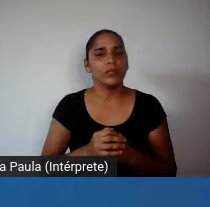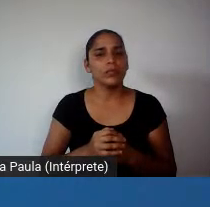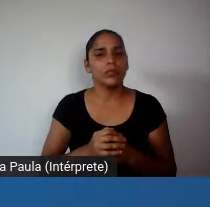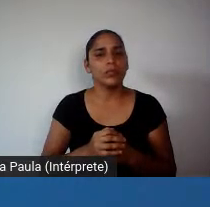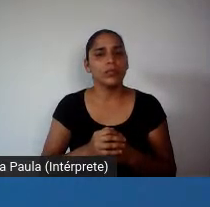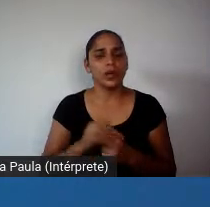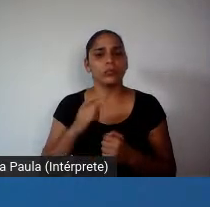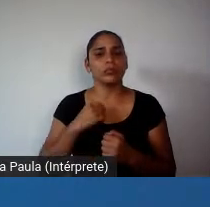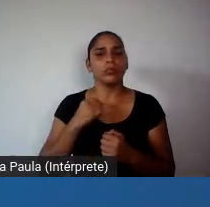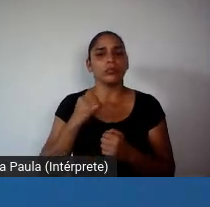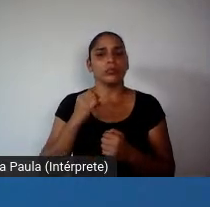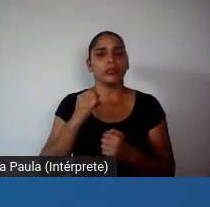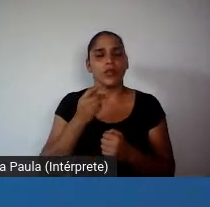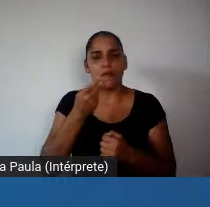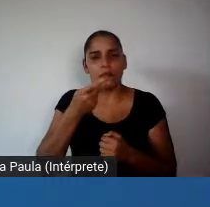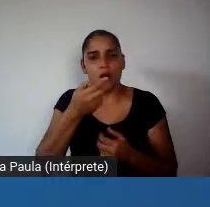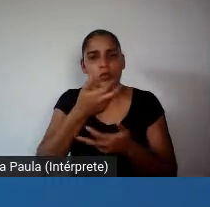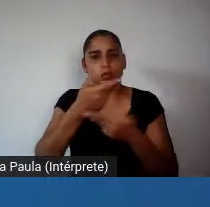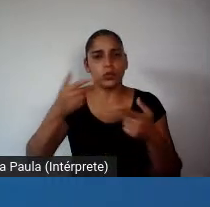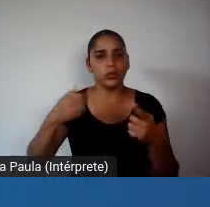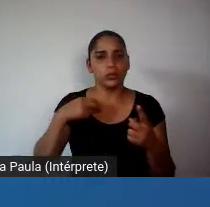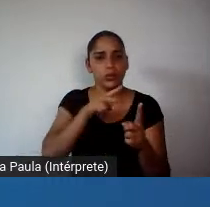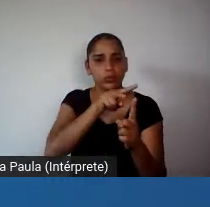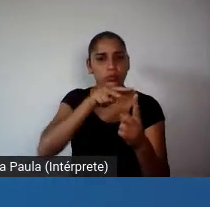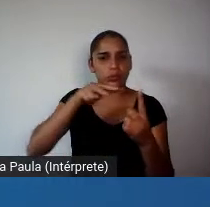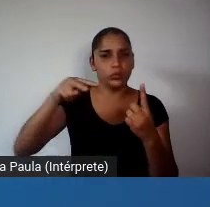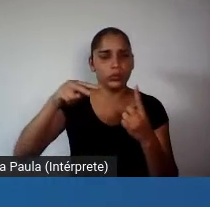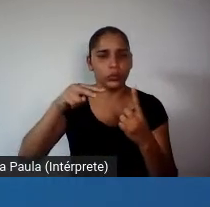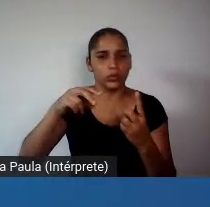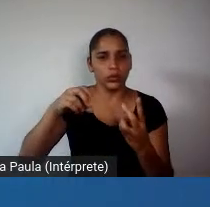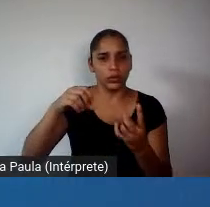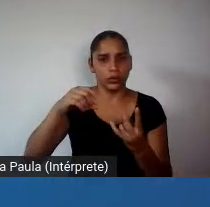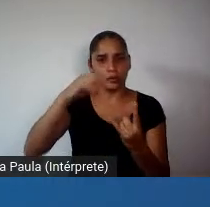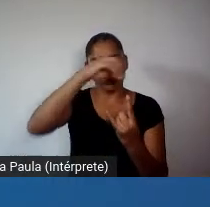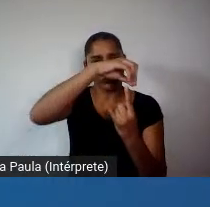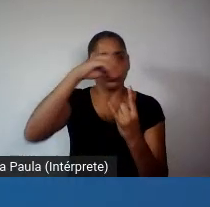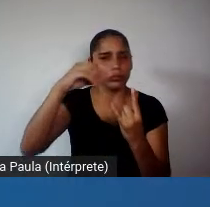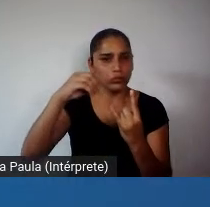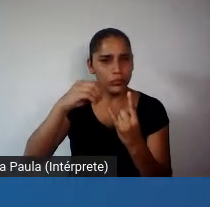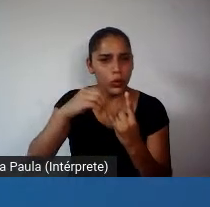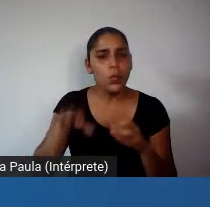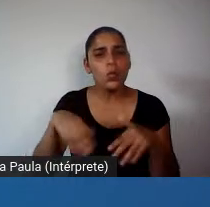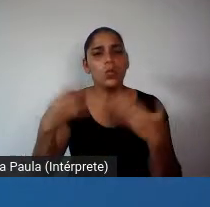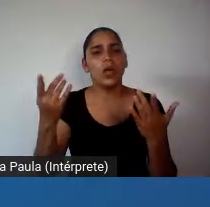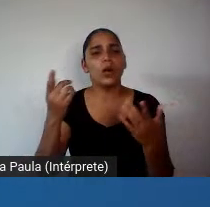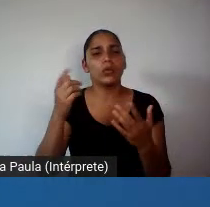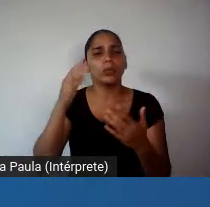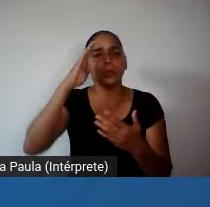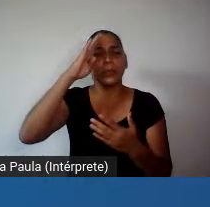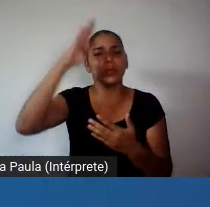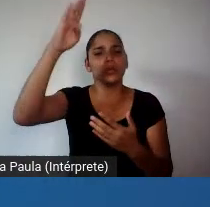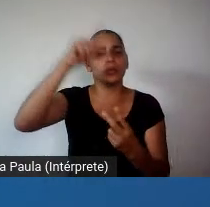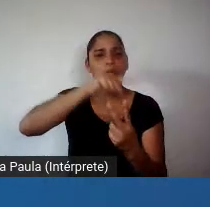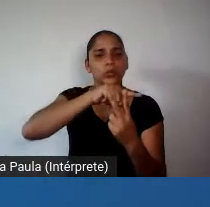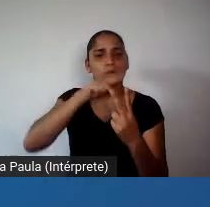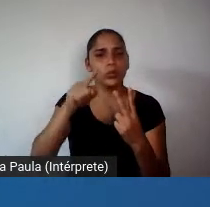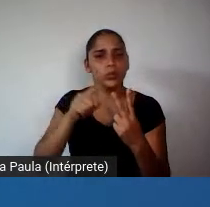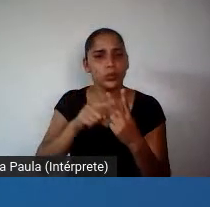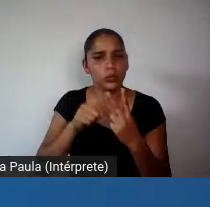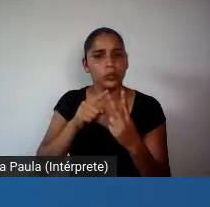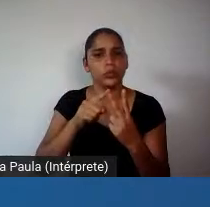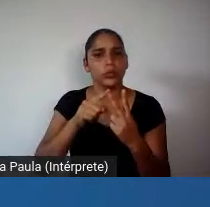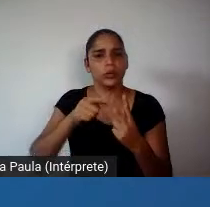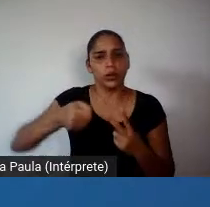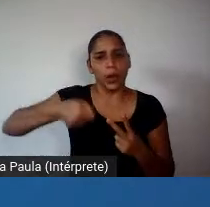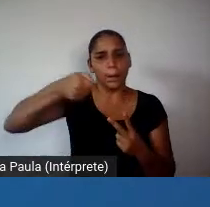de quem é da Fiocruz e da saúde coletiva. Quais foram as duas principais operações na Bolsa de